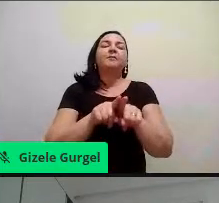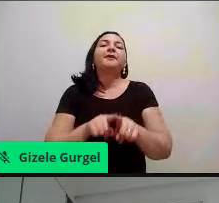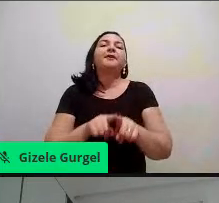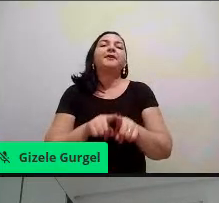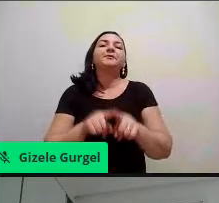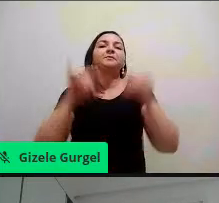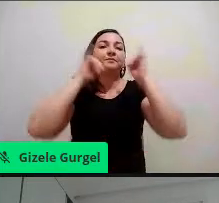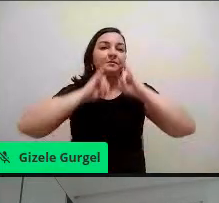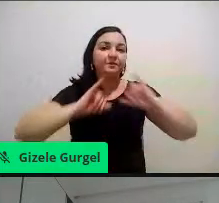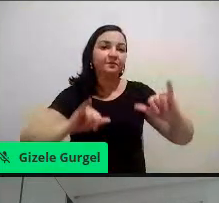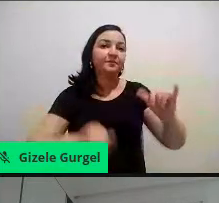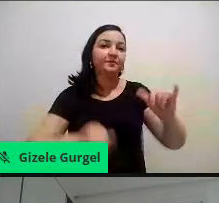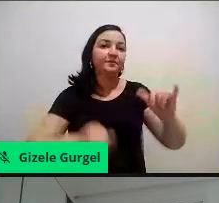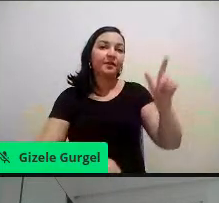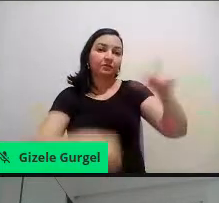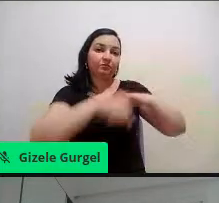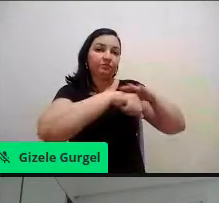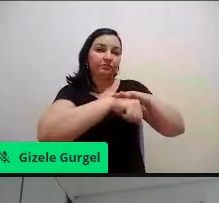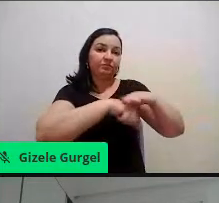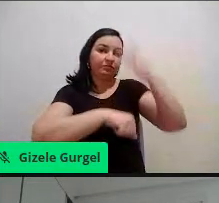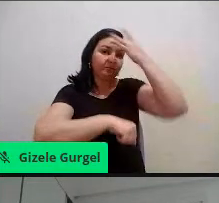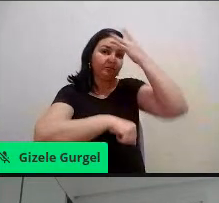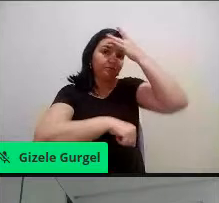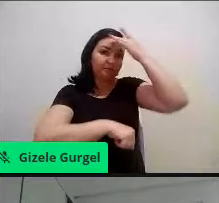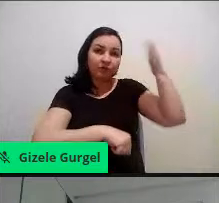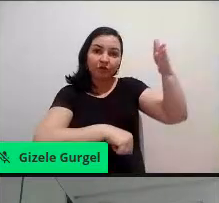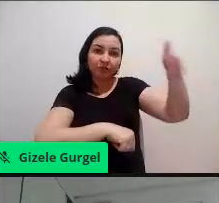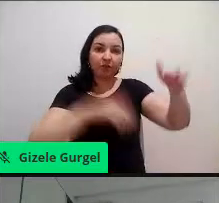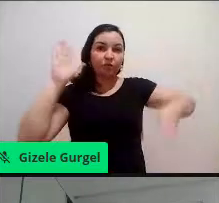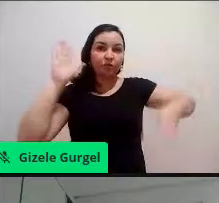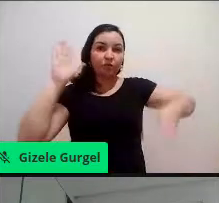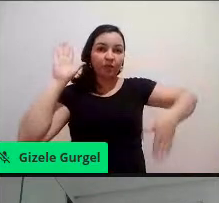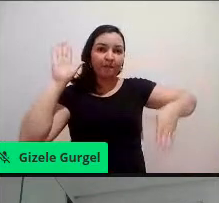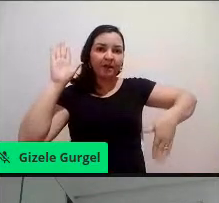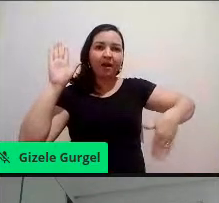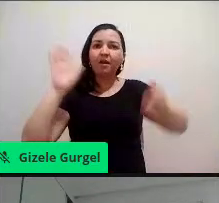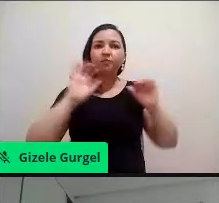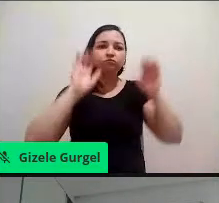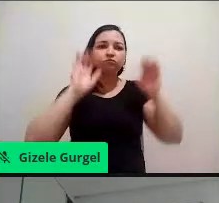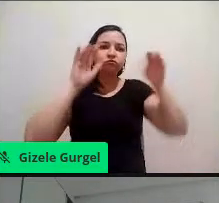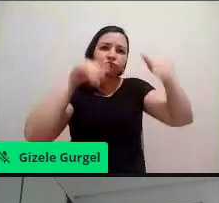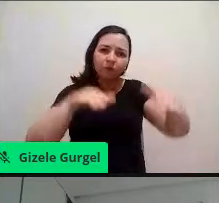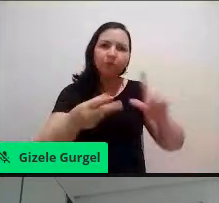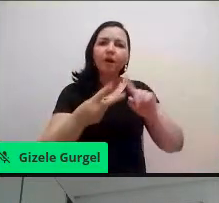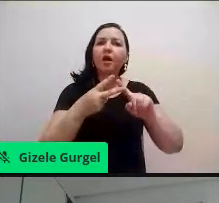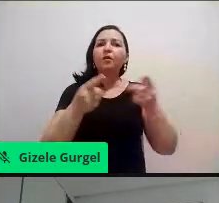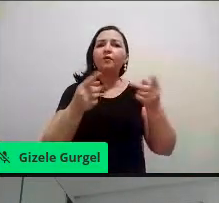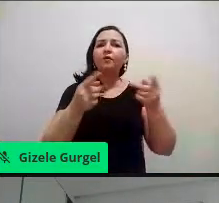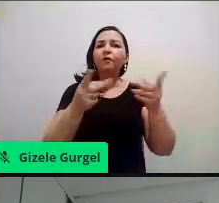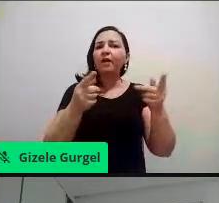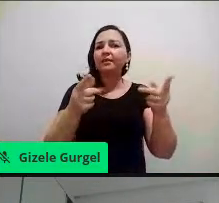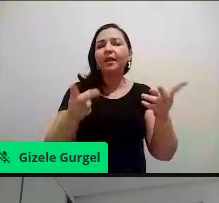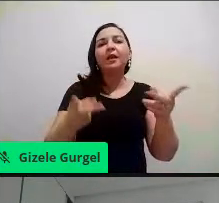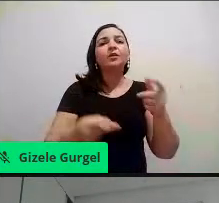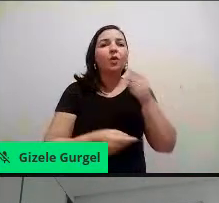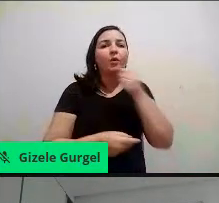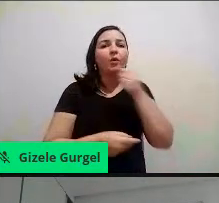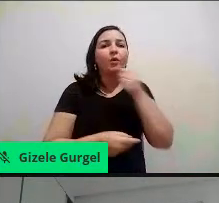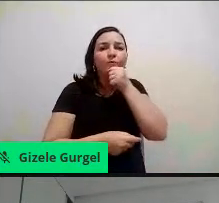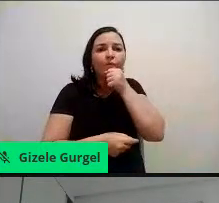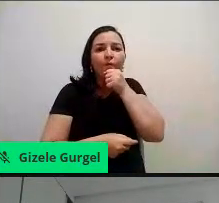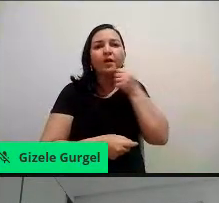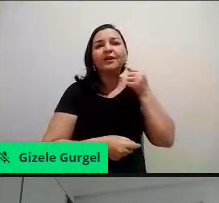banhistas e comerciantes, né, é bem interessante, a gente sempre vê o rapaz lá vendendo aquelas garrafinhas, né,